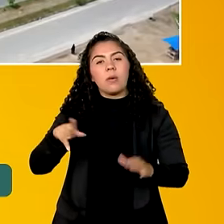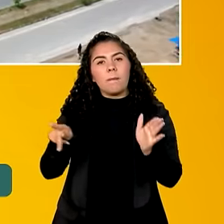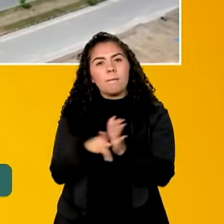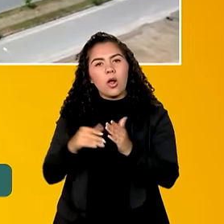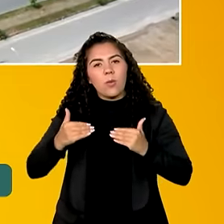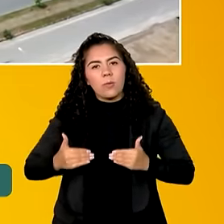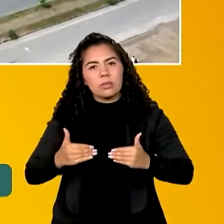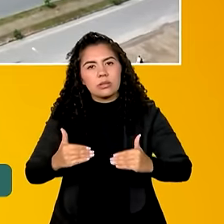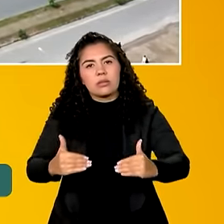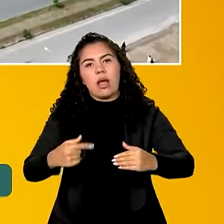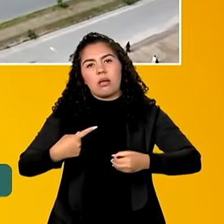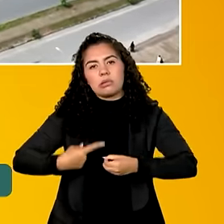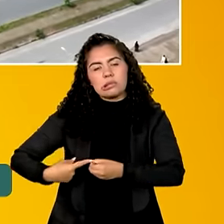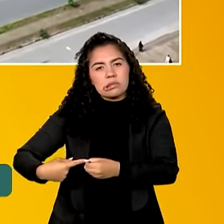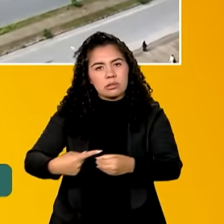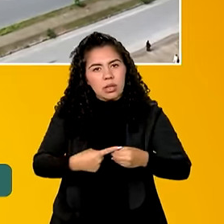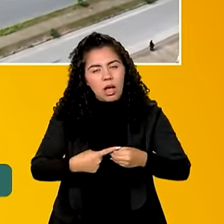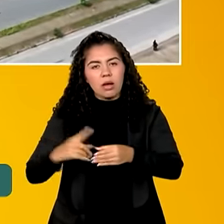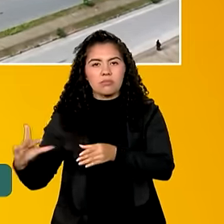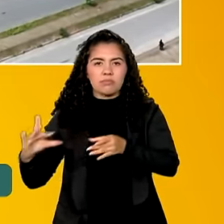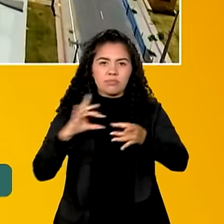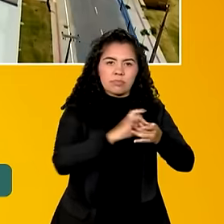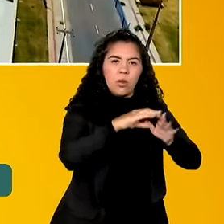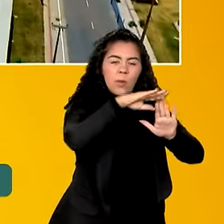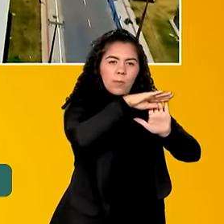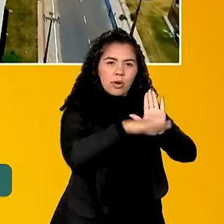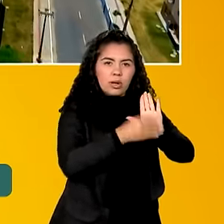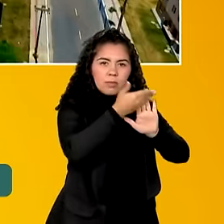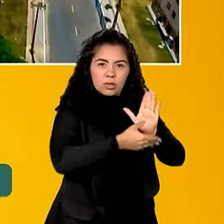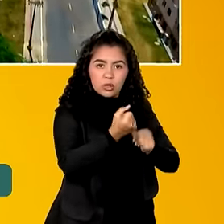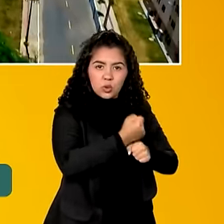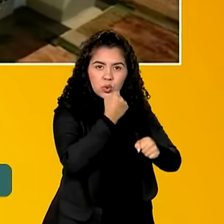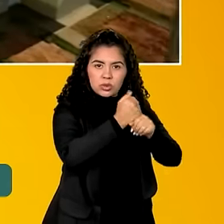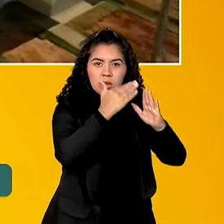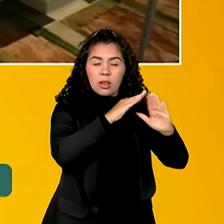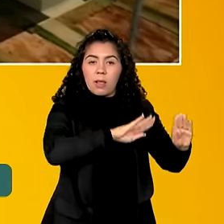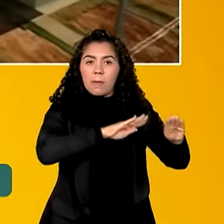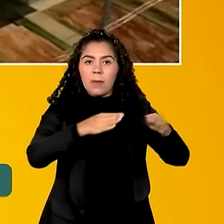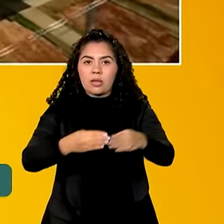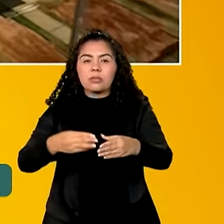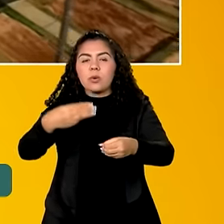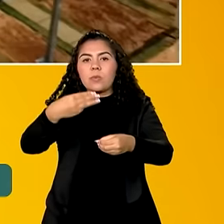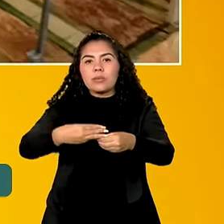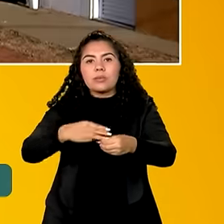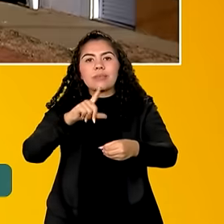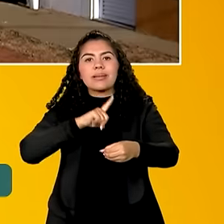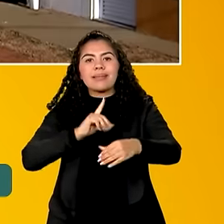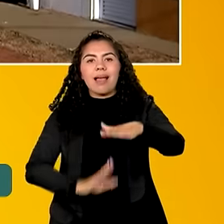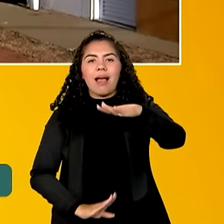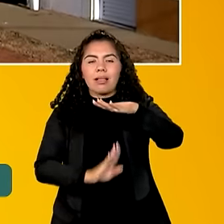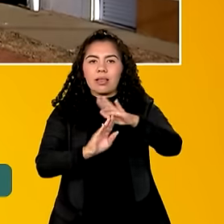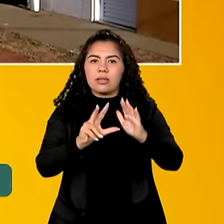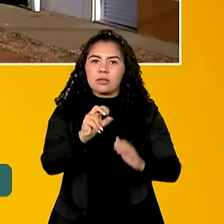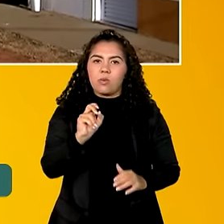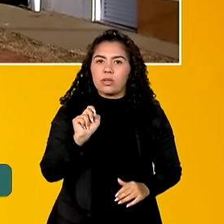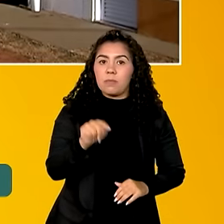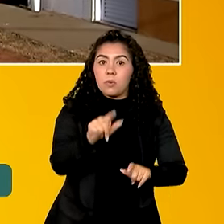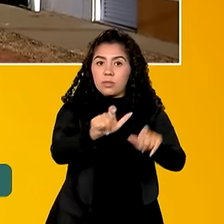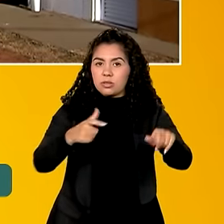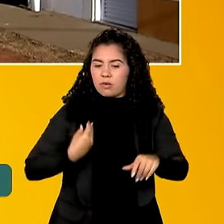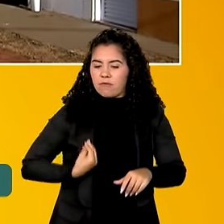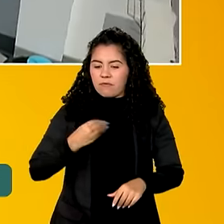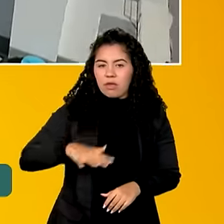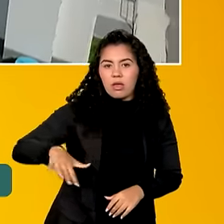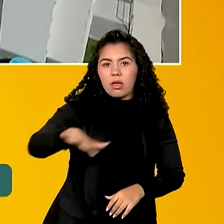Cidades no programa Minha Casa Minha Vida, especificamente para municípios com até 50 mil habitantes. Nesta fase, 13